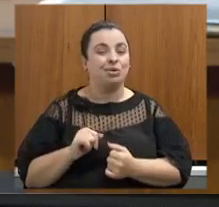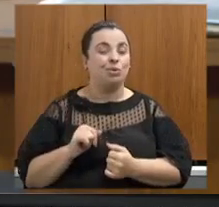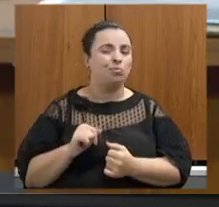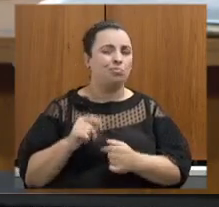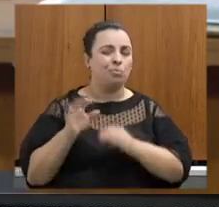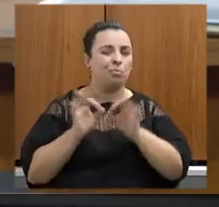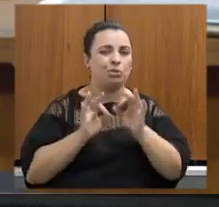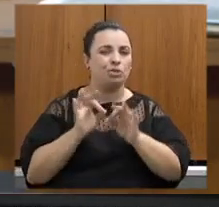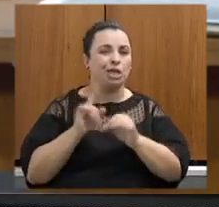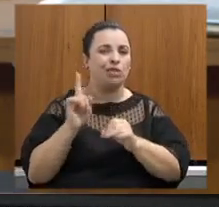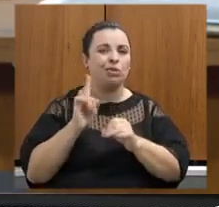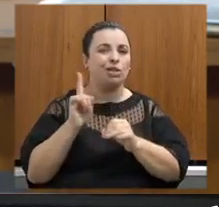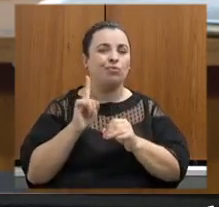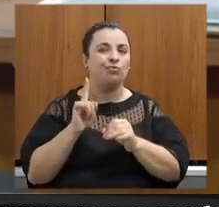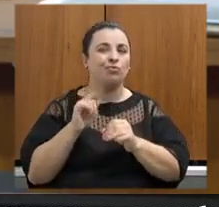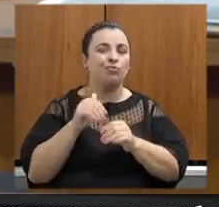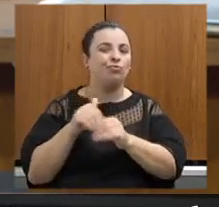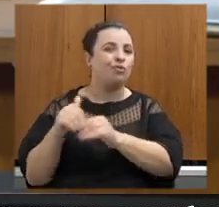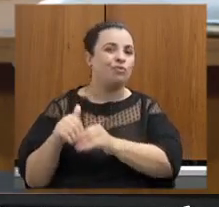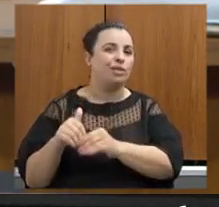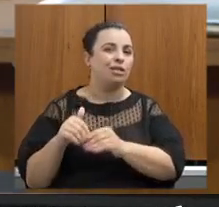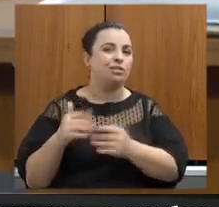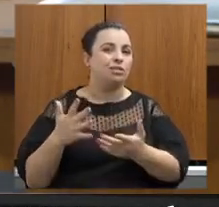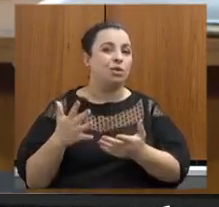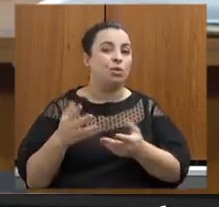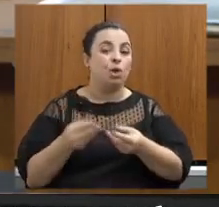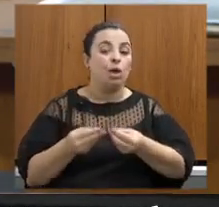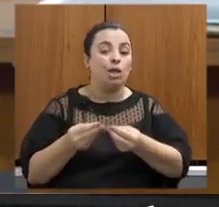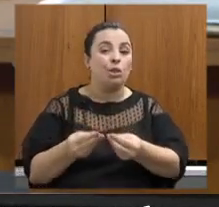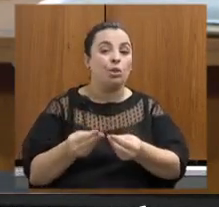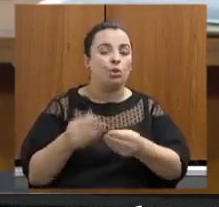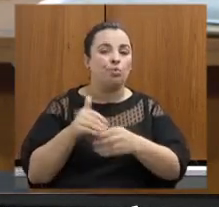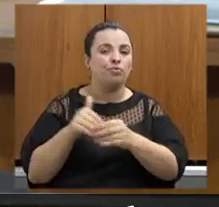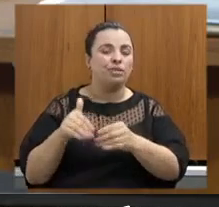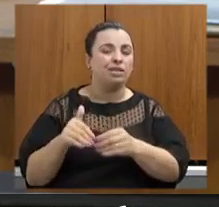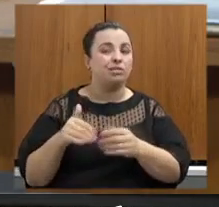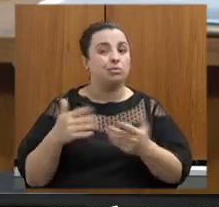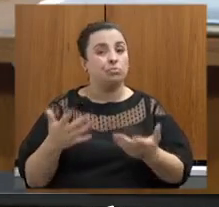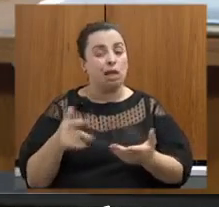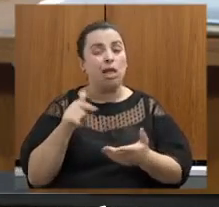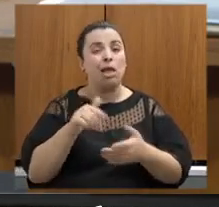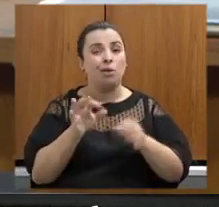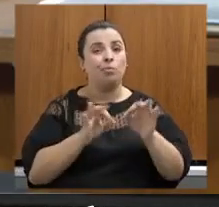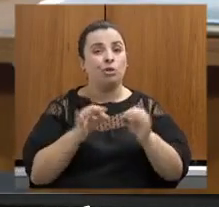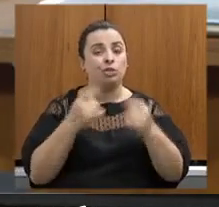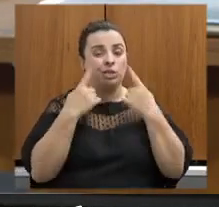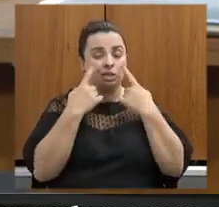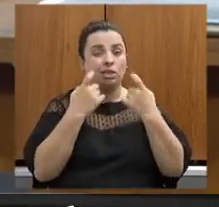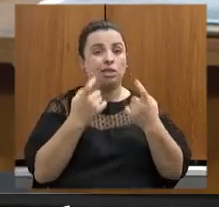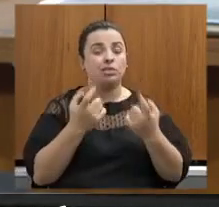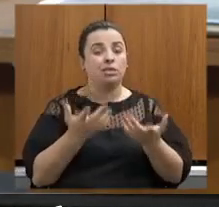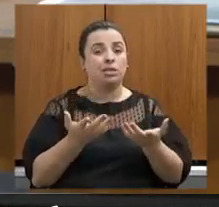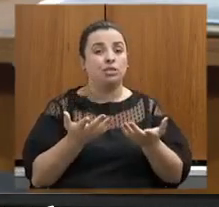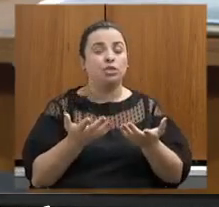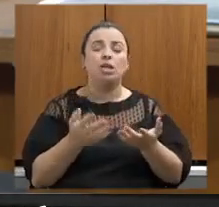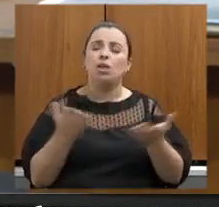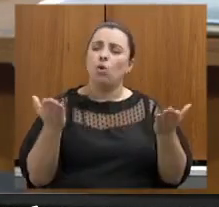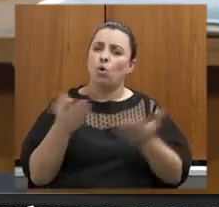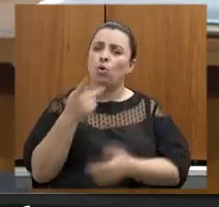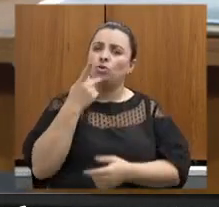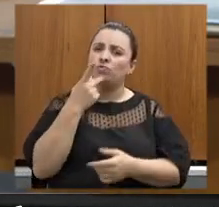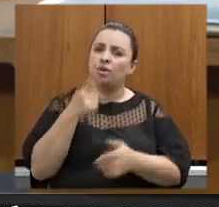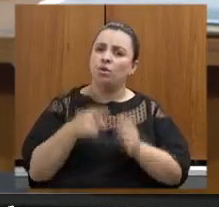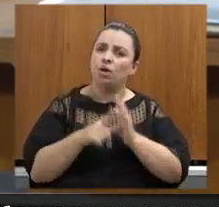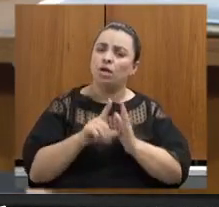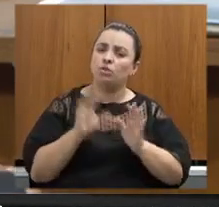de interesse e eu gostaria de destacar e dizer porque como hoje foi falado da questão da reciclagem do programa